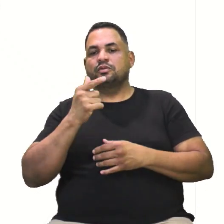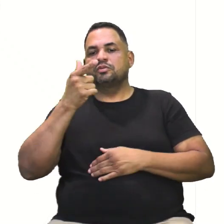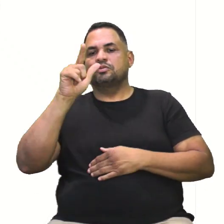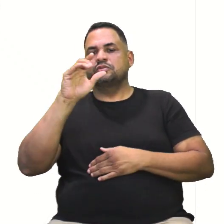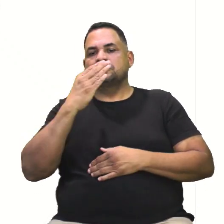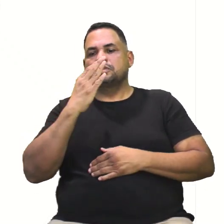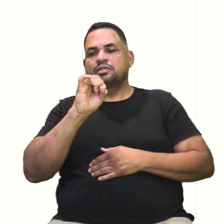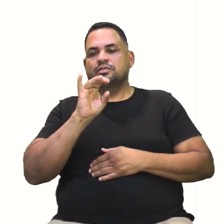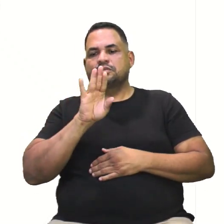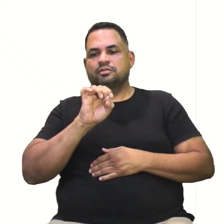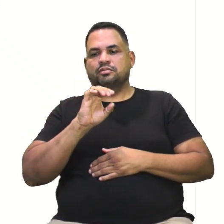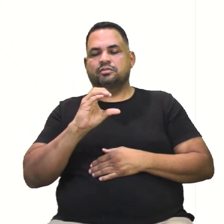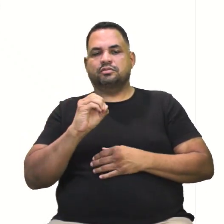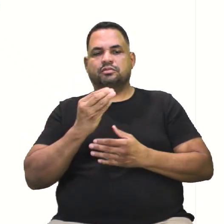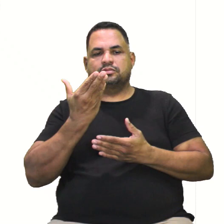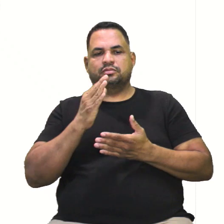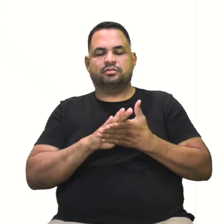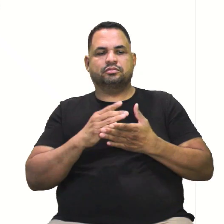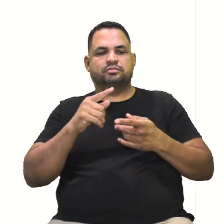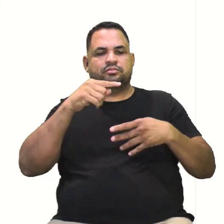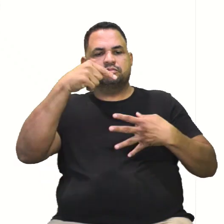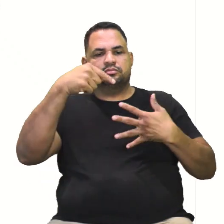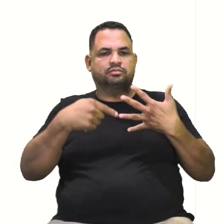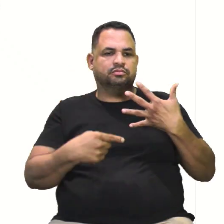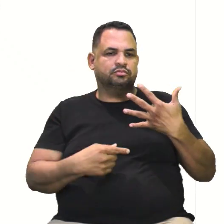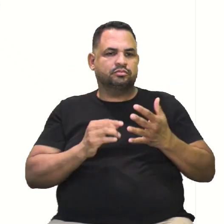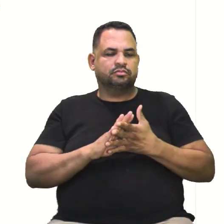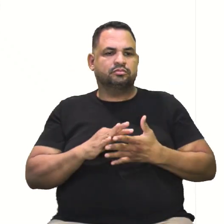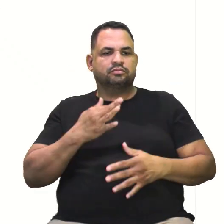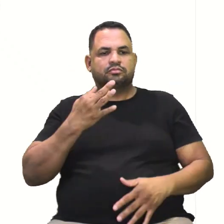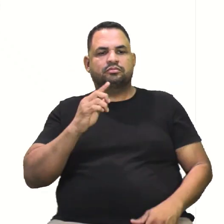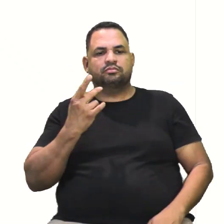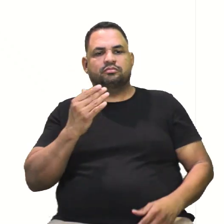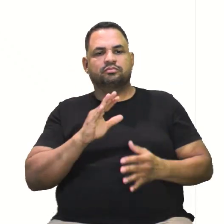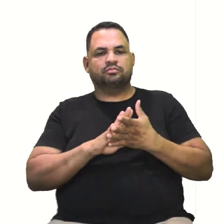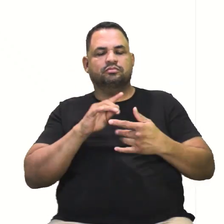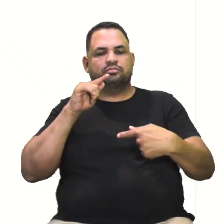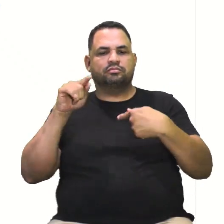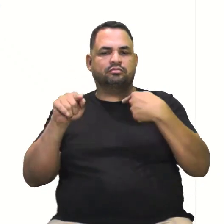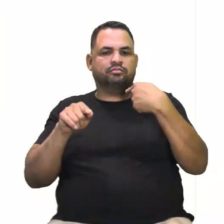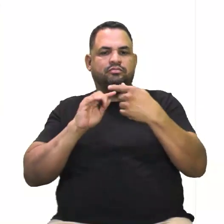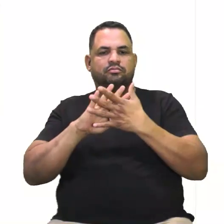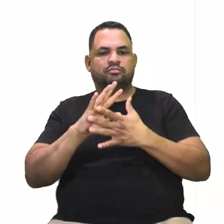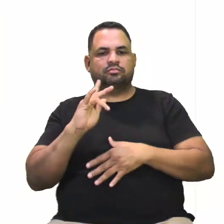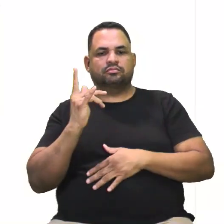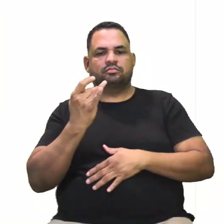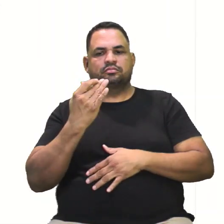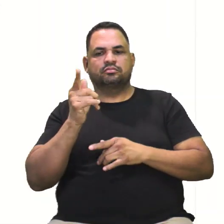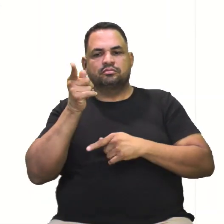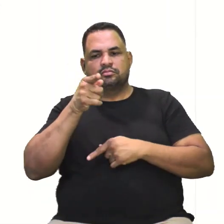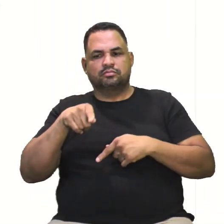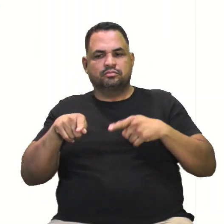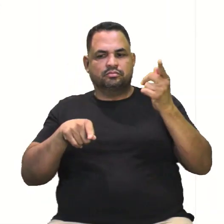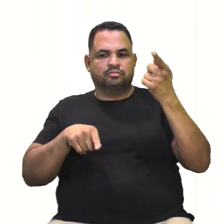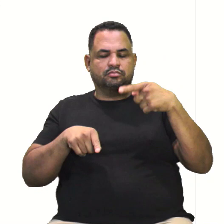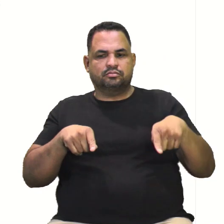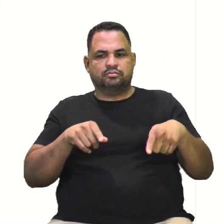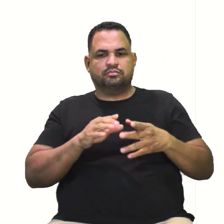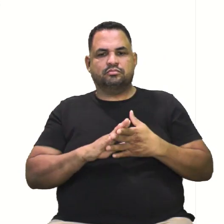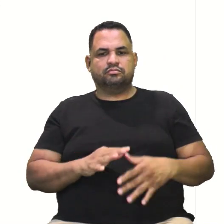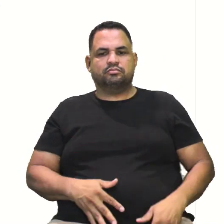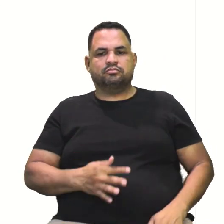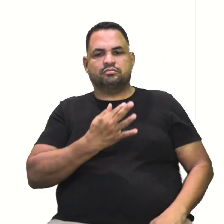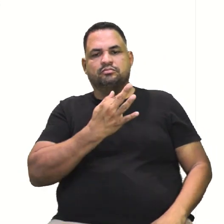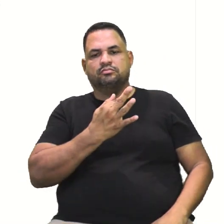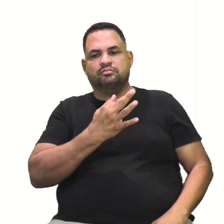cateto. Certinho? Certinho. Vamos de elementos, então. F1 e F2 são os focos da hipérbole, né? E a distância que vai de